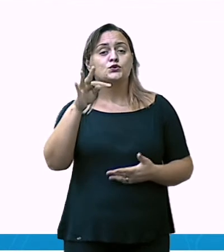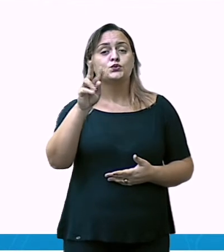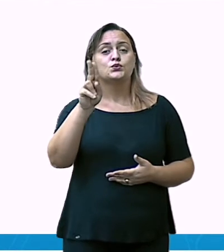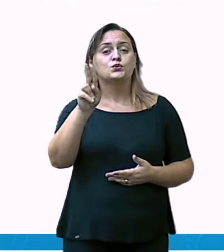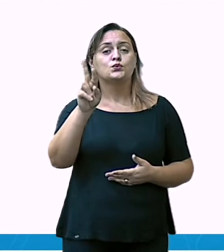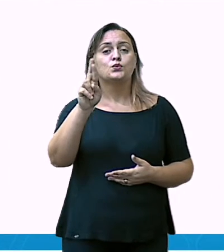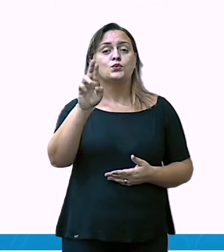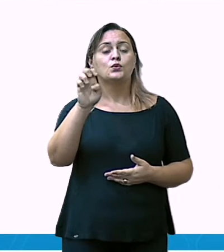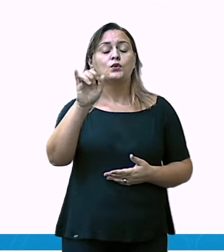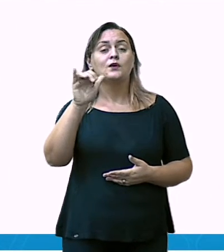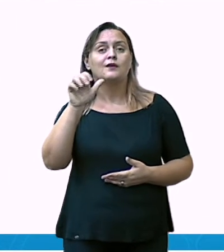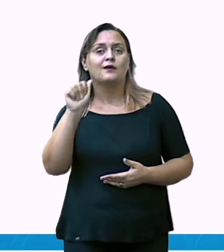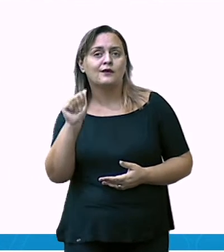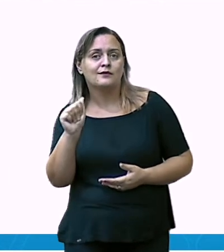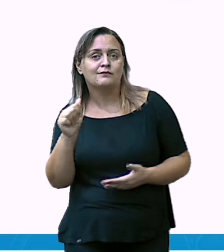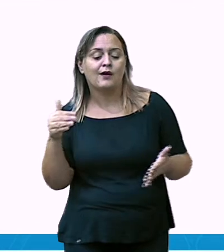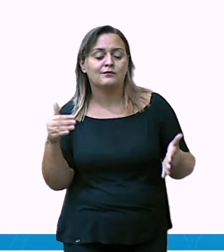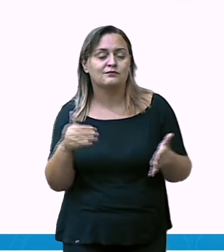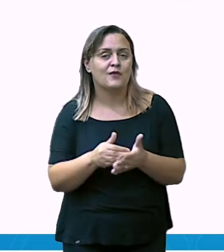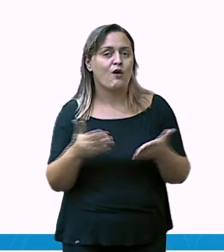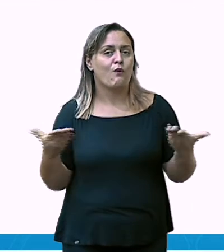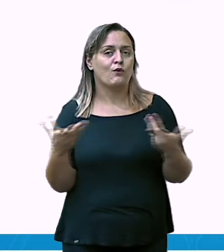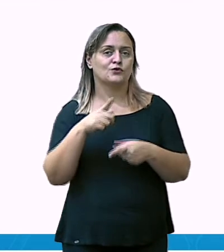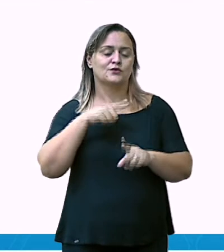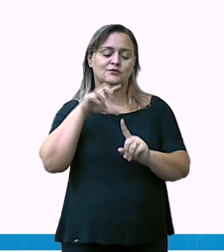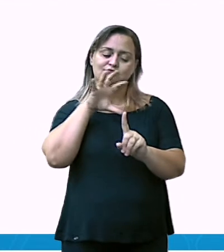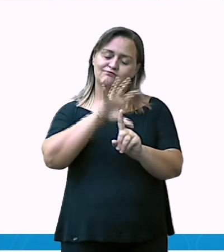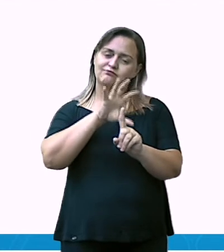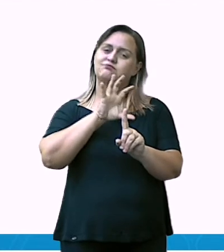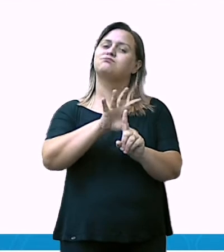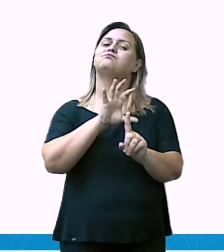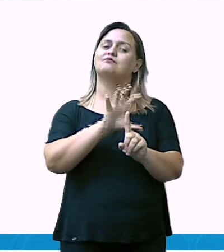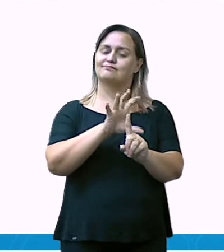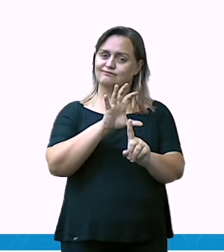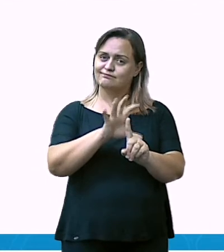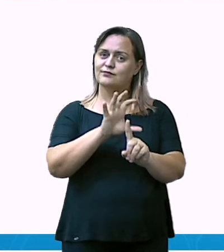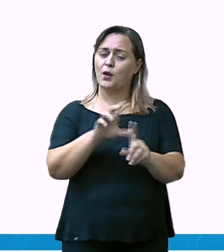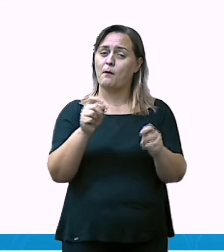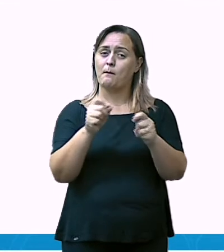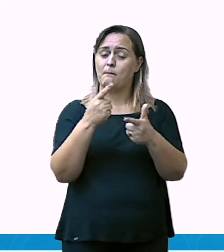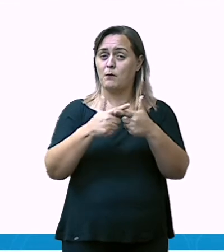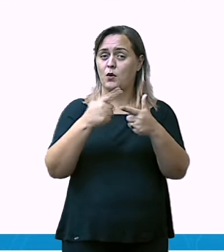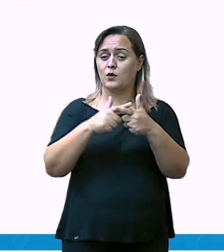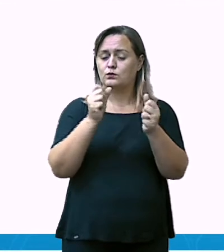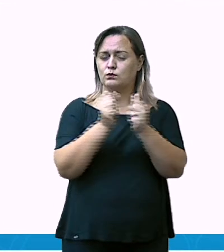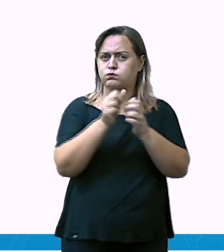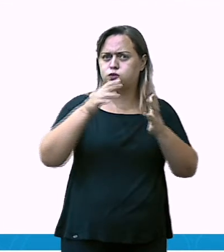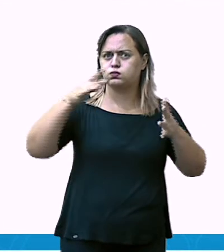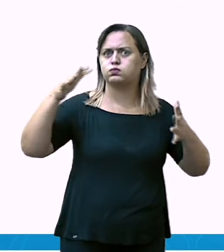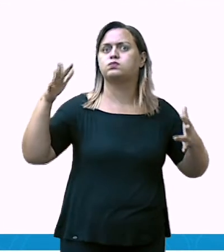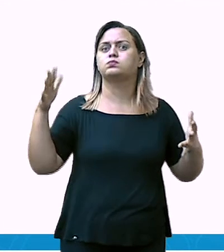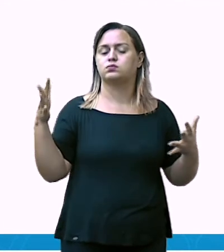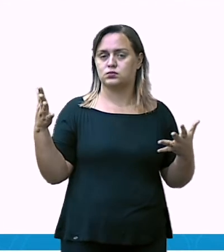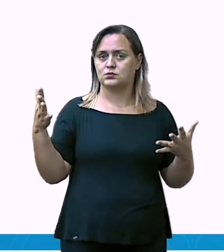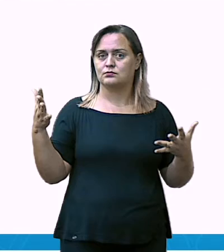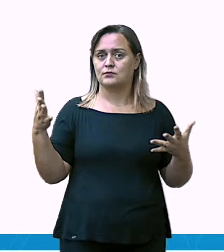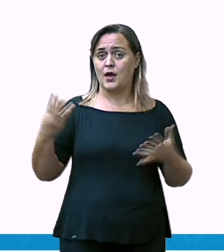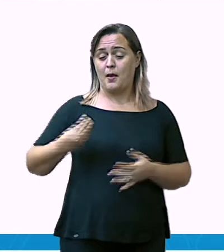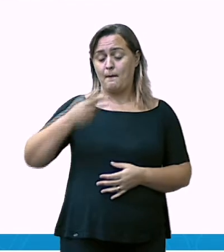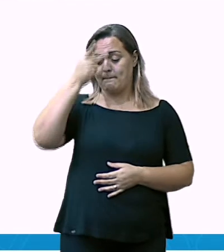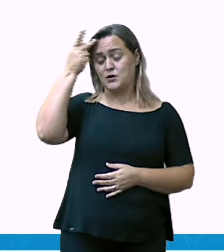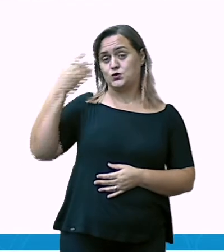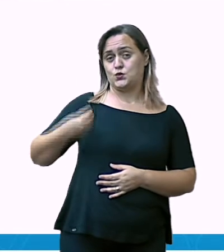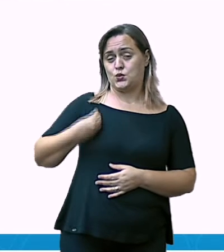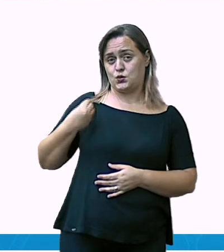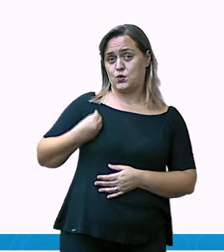a conta pelos testes nucleares. Os habitantes deste atol têm vivido com medo da